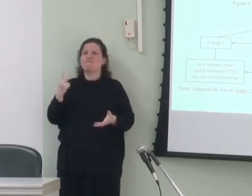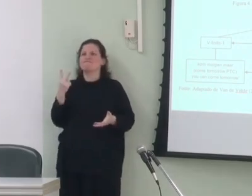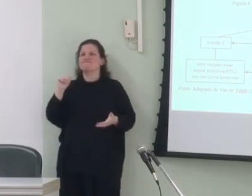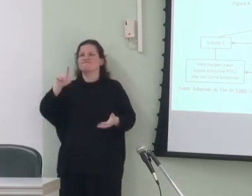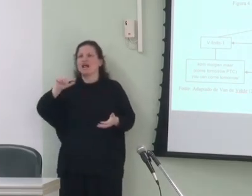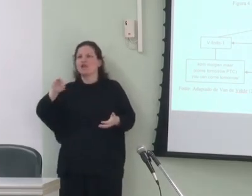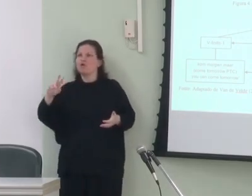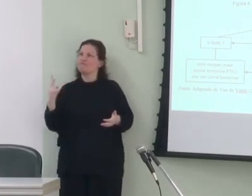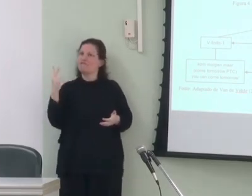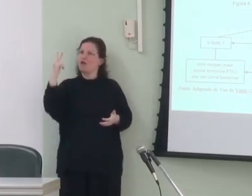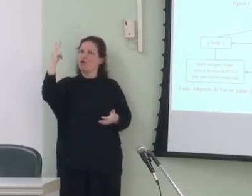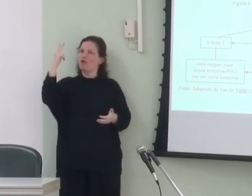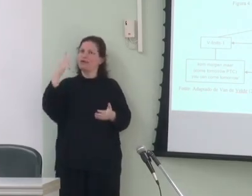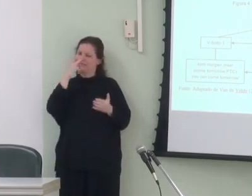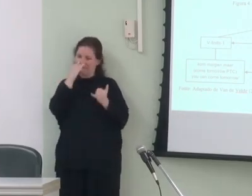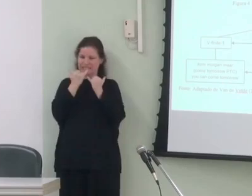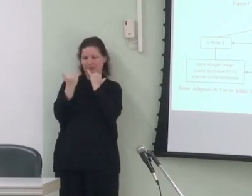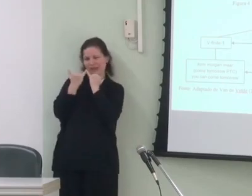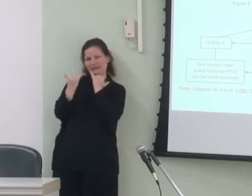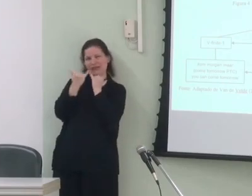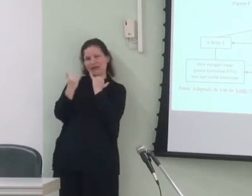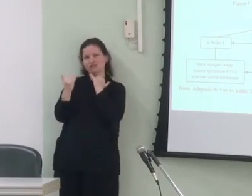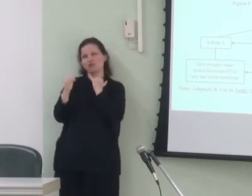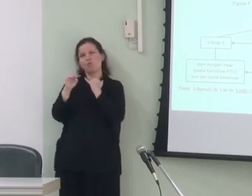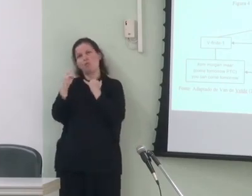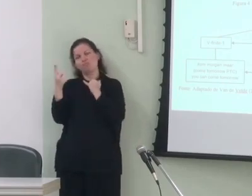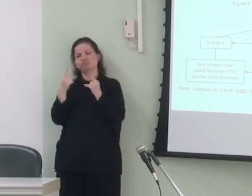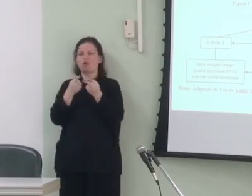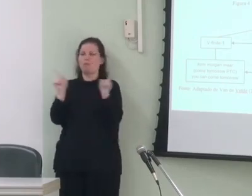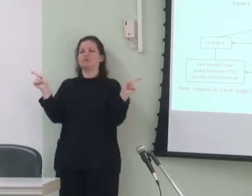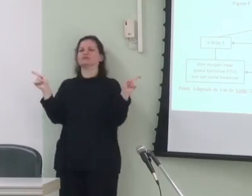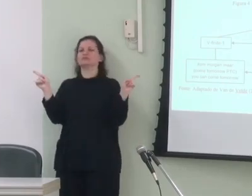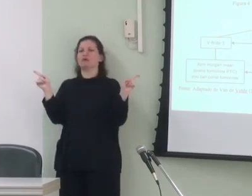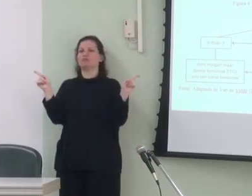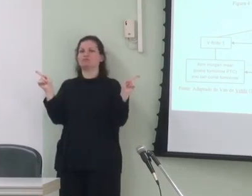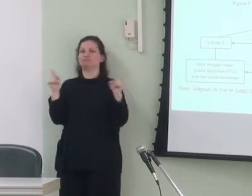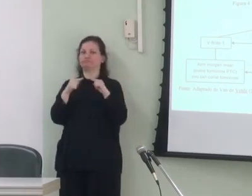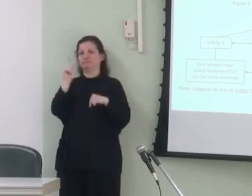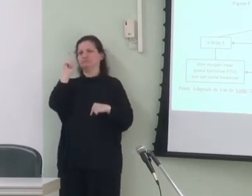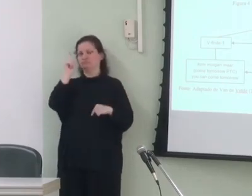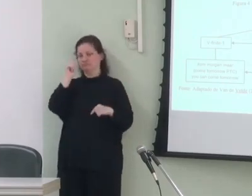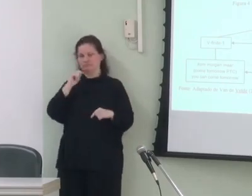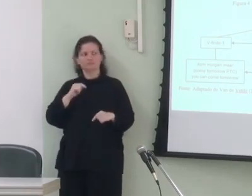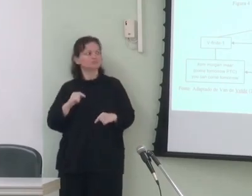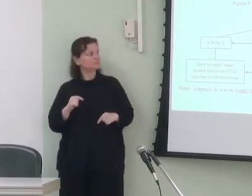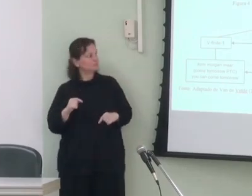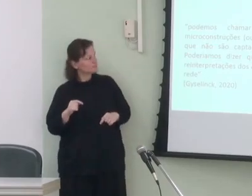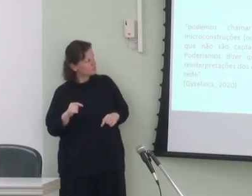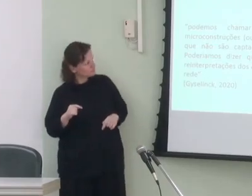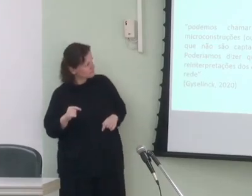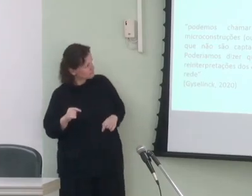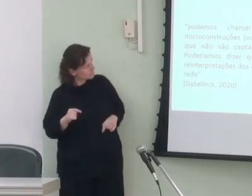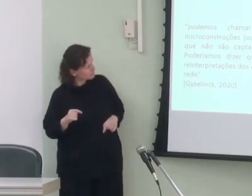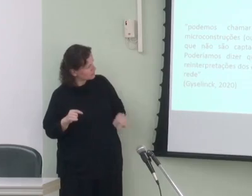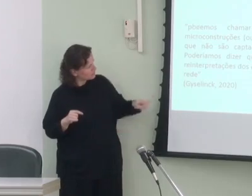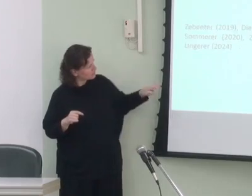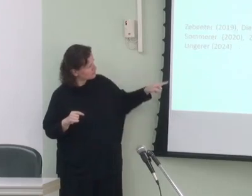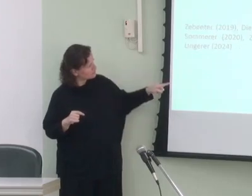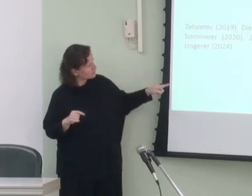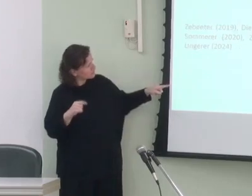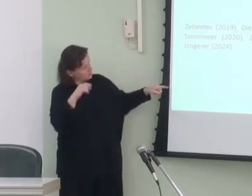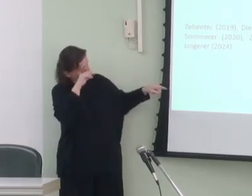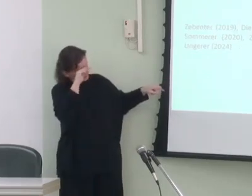de similaridade e oposição pode passar o próprio que eu vou dar uma puladinha